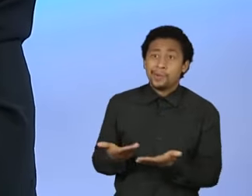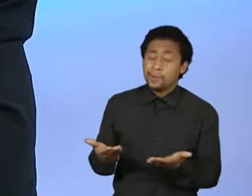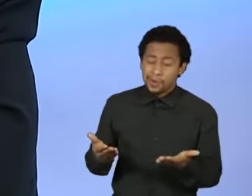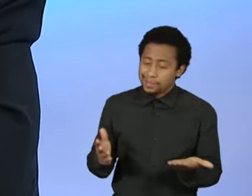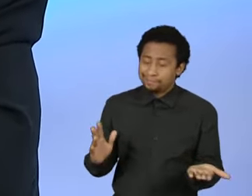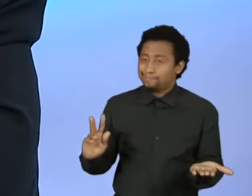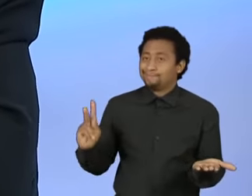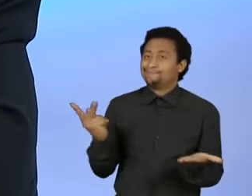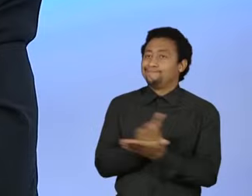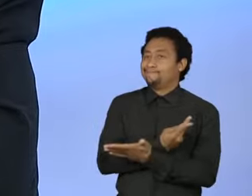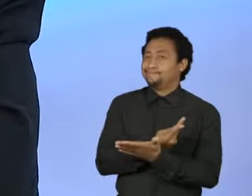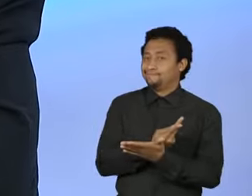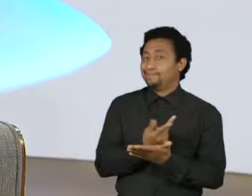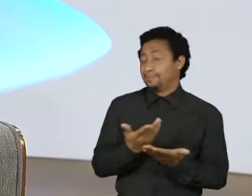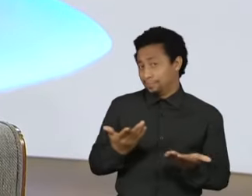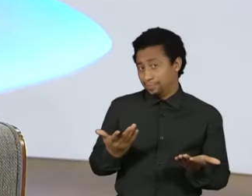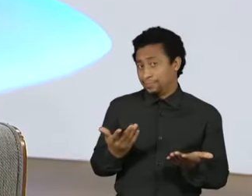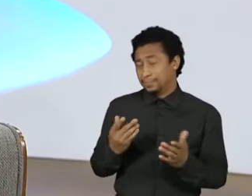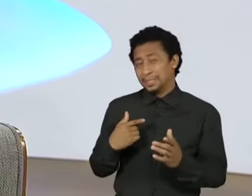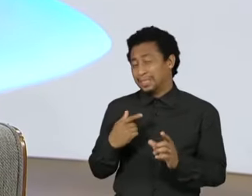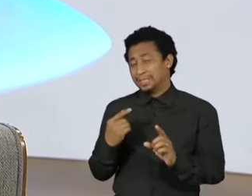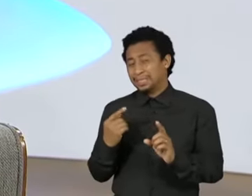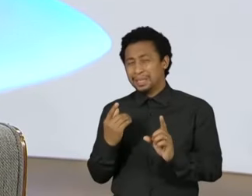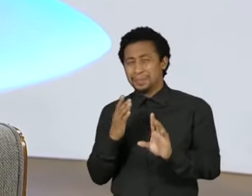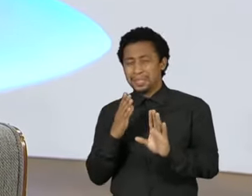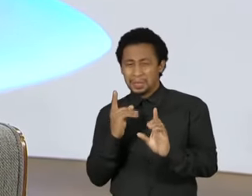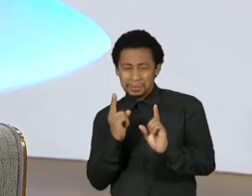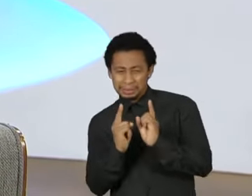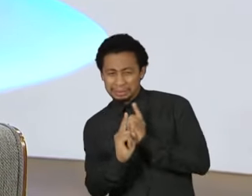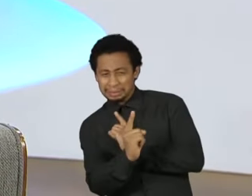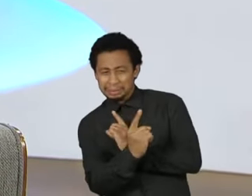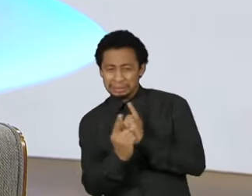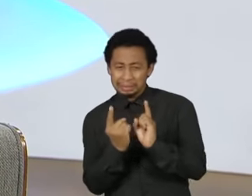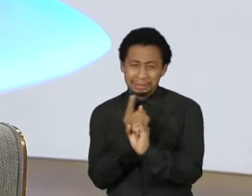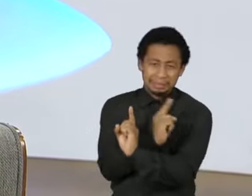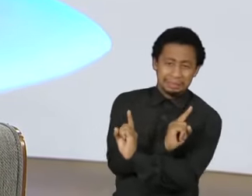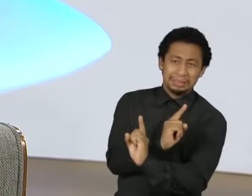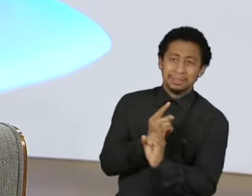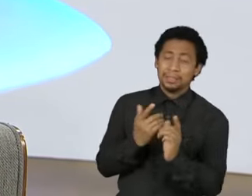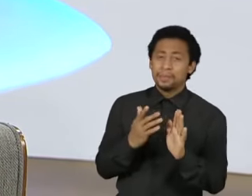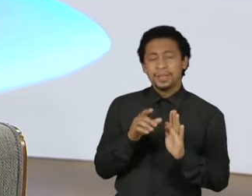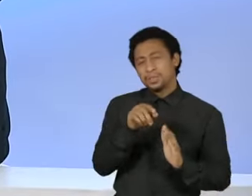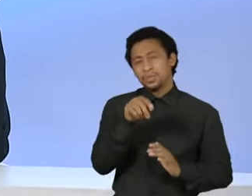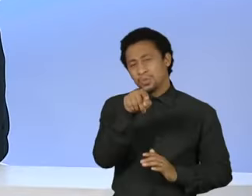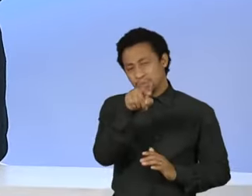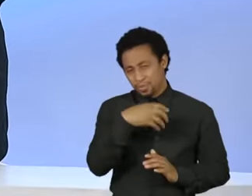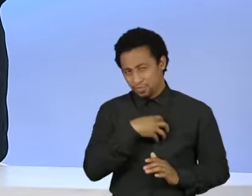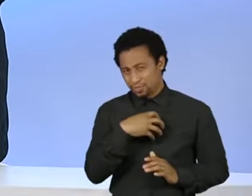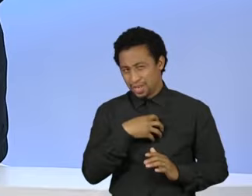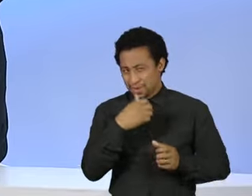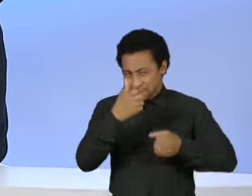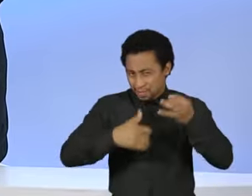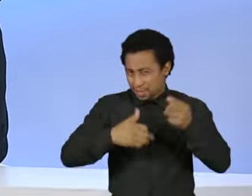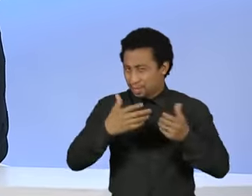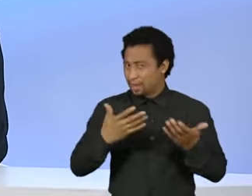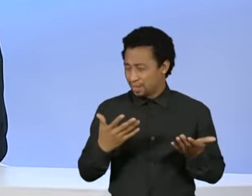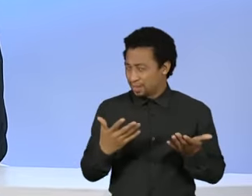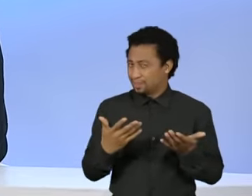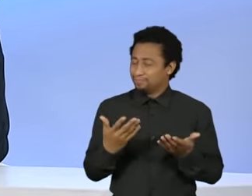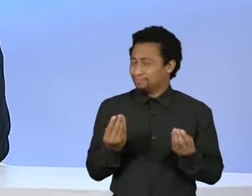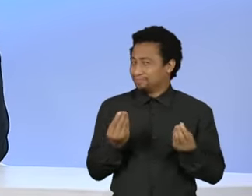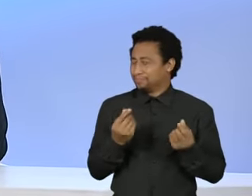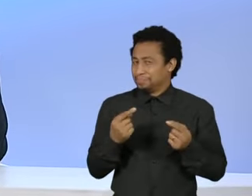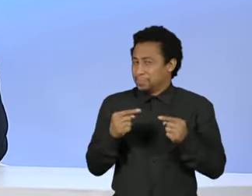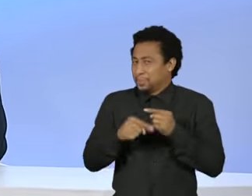desencontros. Eu queria perguntar ao senhor, o senhor não está sendo muito condescendente a usar essas palavras? Esse processo não foi marcado até